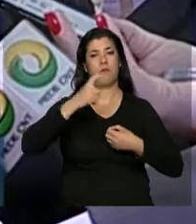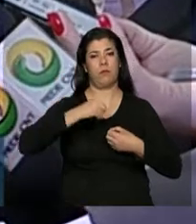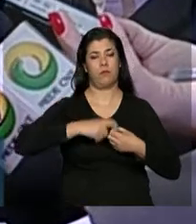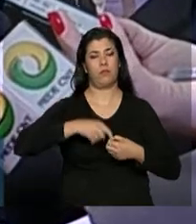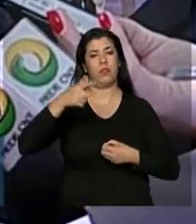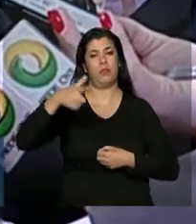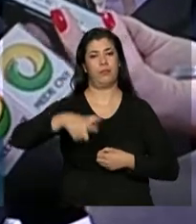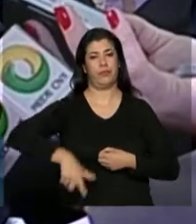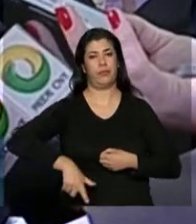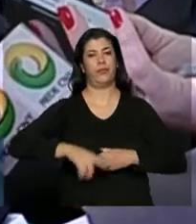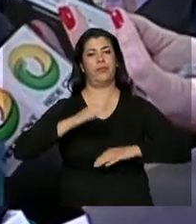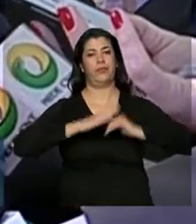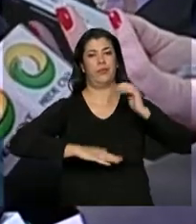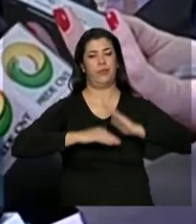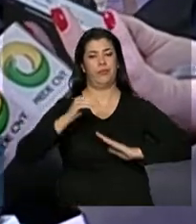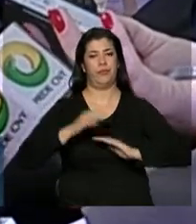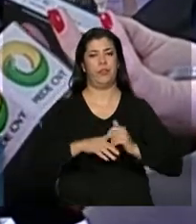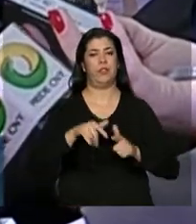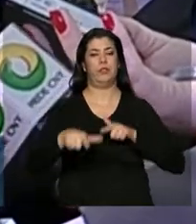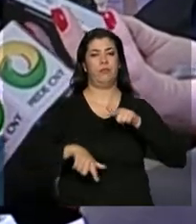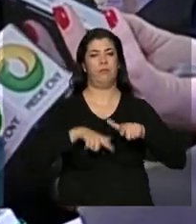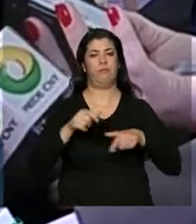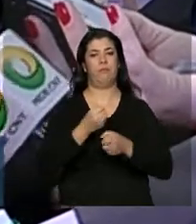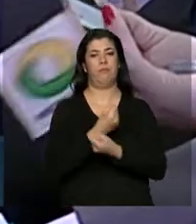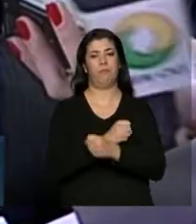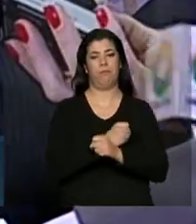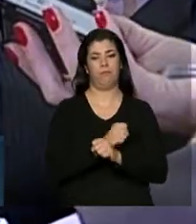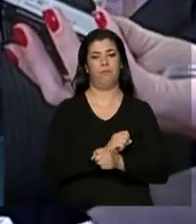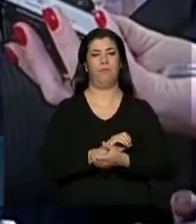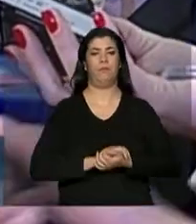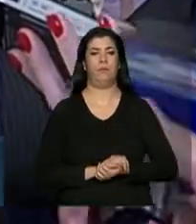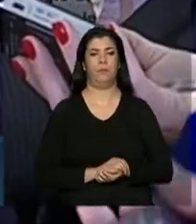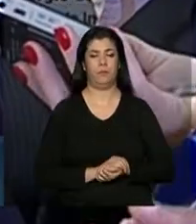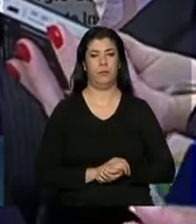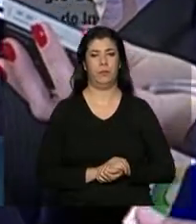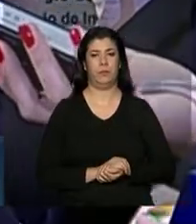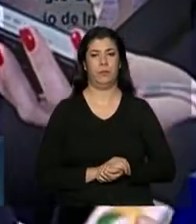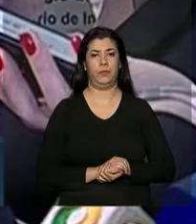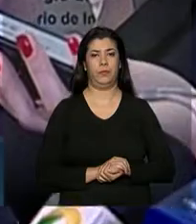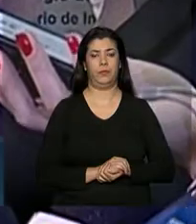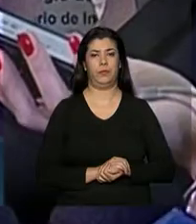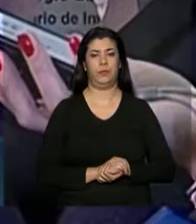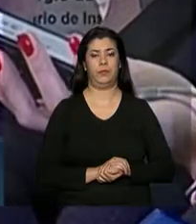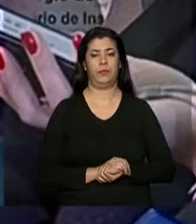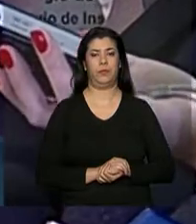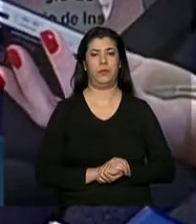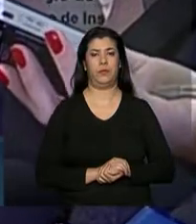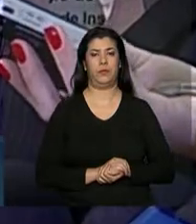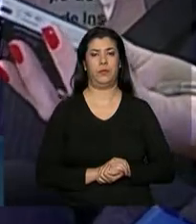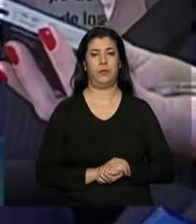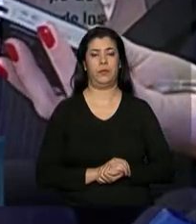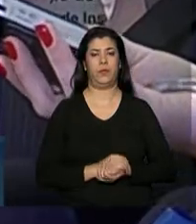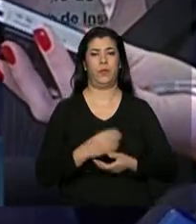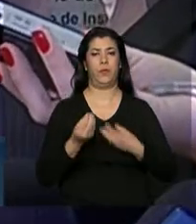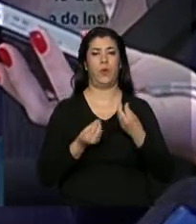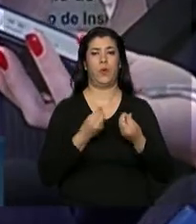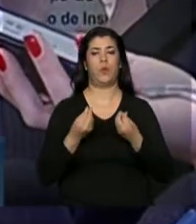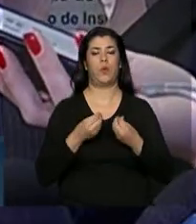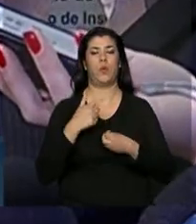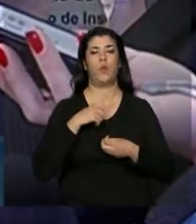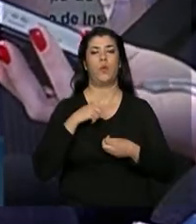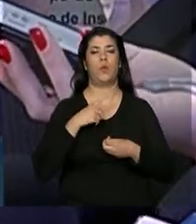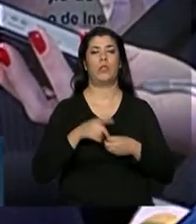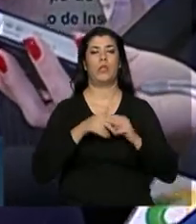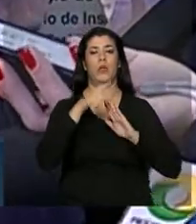repetição deste ato odiondo. Ministro, aqui há a como é que está a situação da lista negra e das empresas?